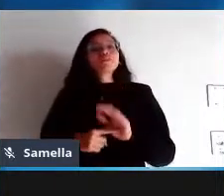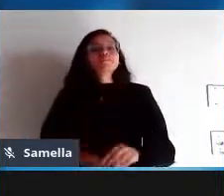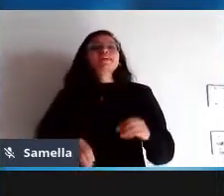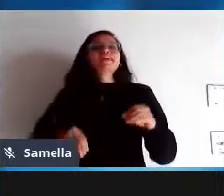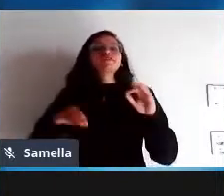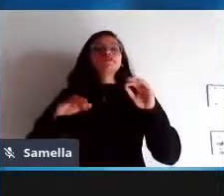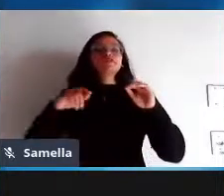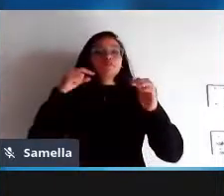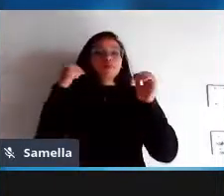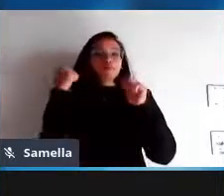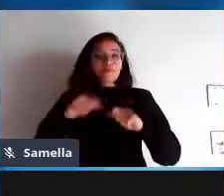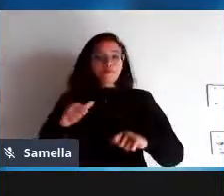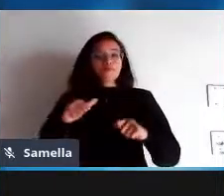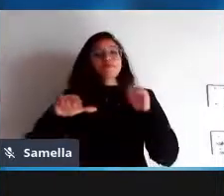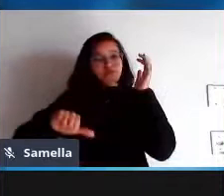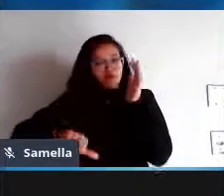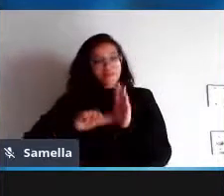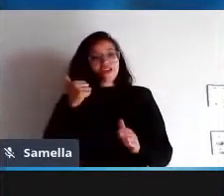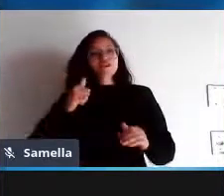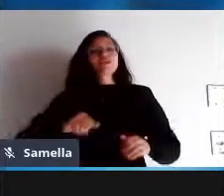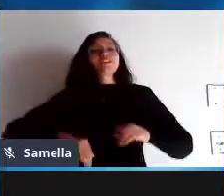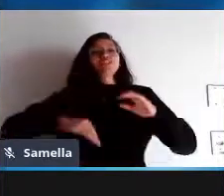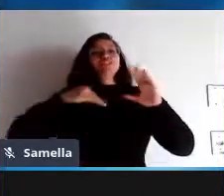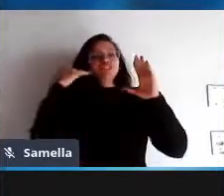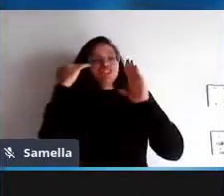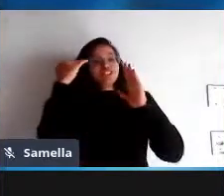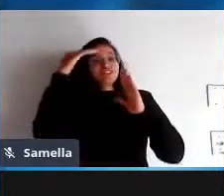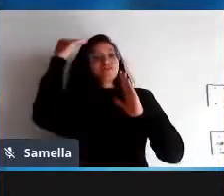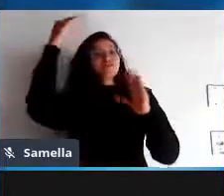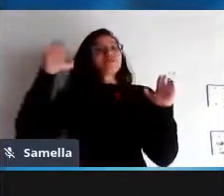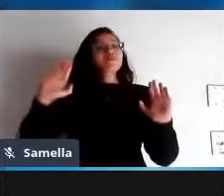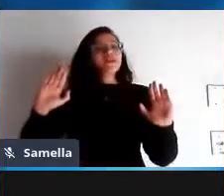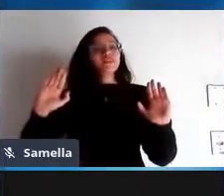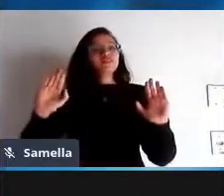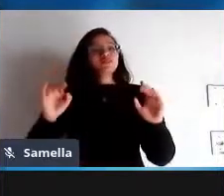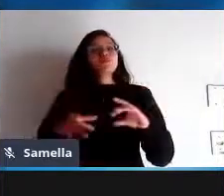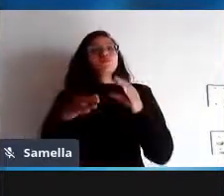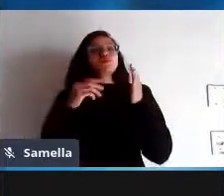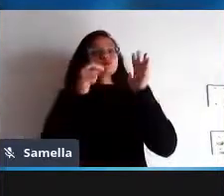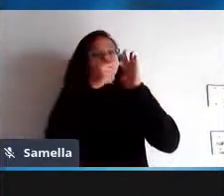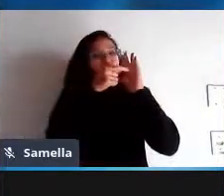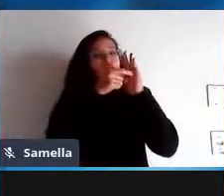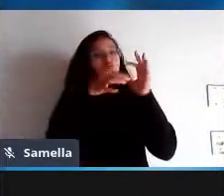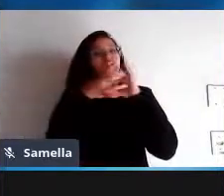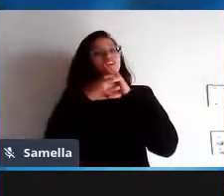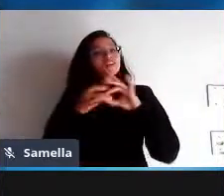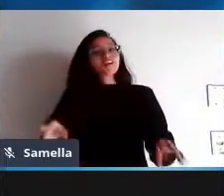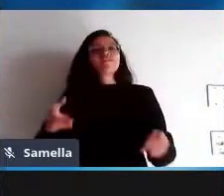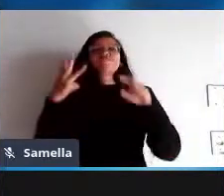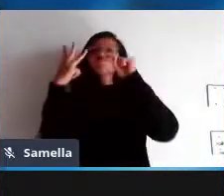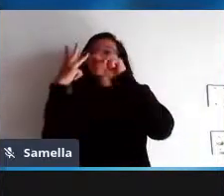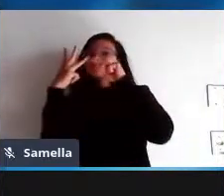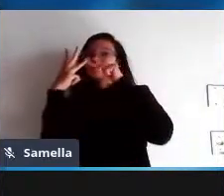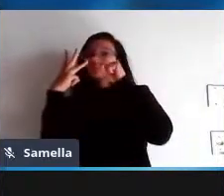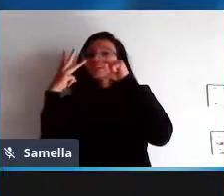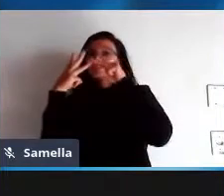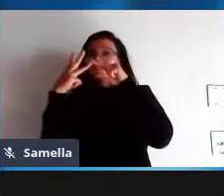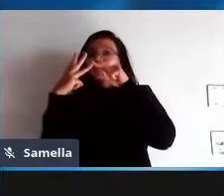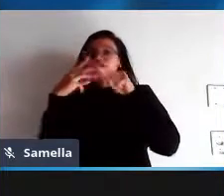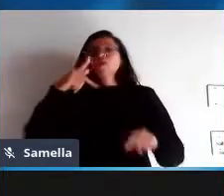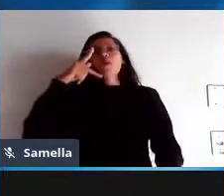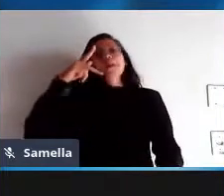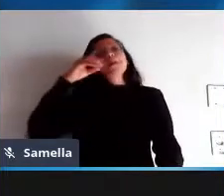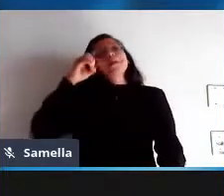e a gente não pode dissociar o software livre disso tá no aspecto político e não é político partidário para quem se